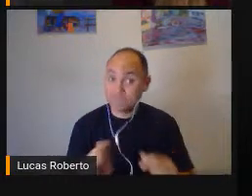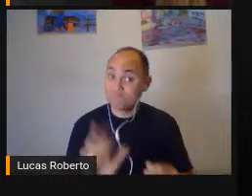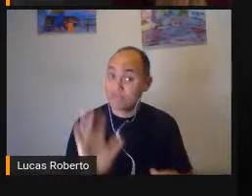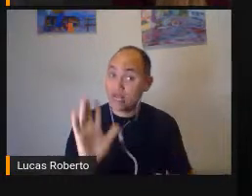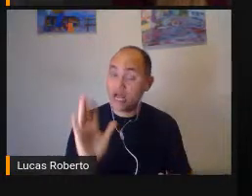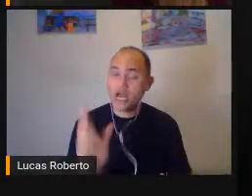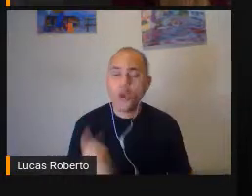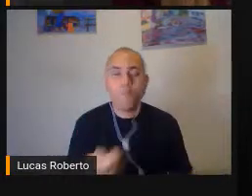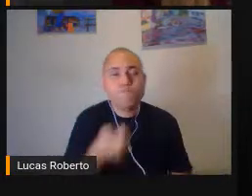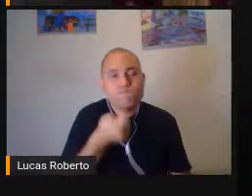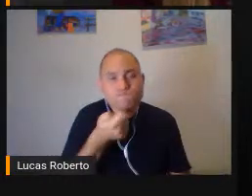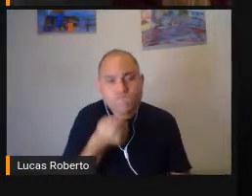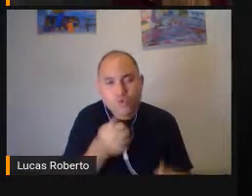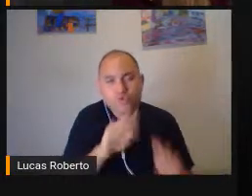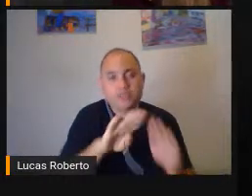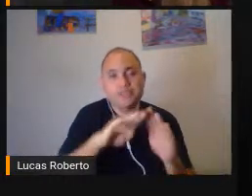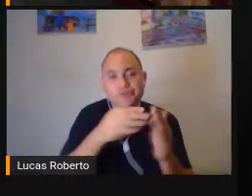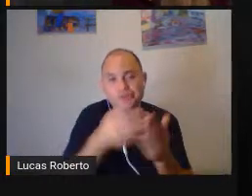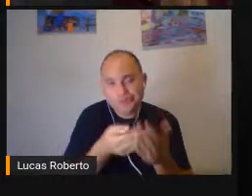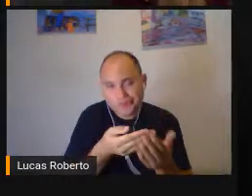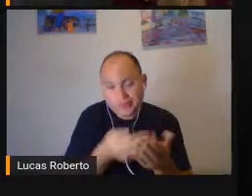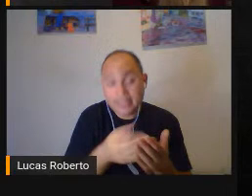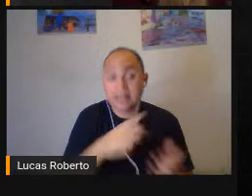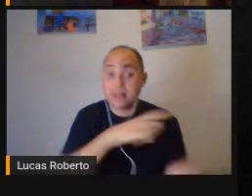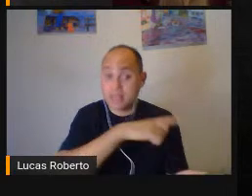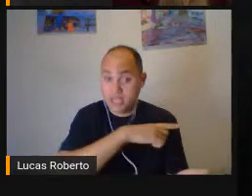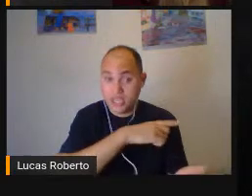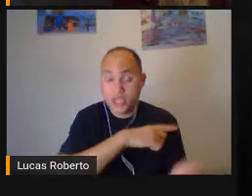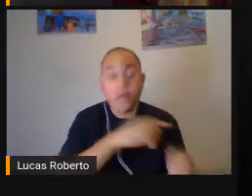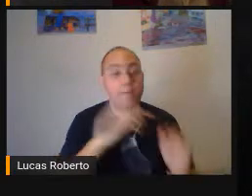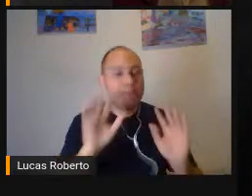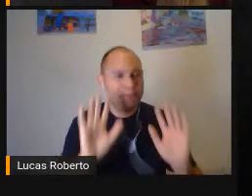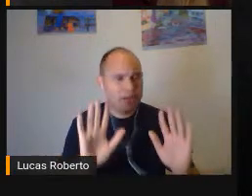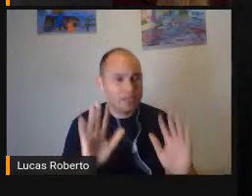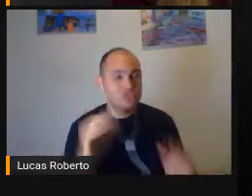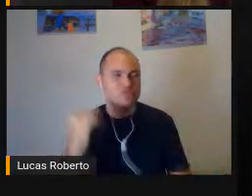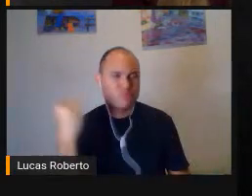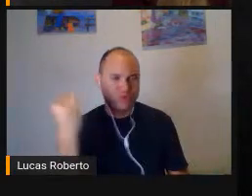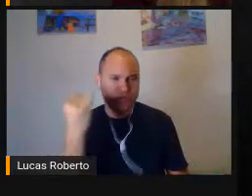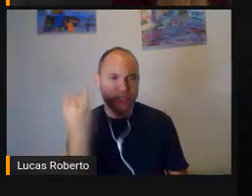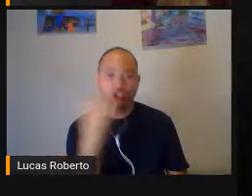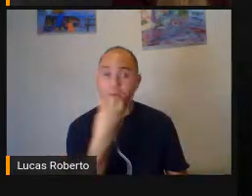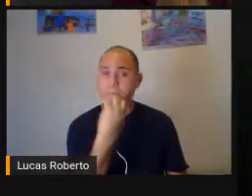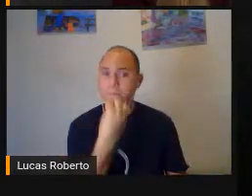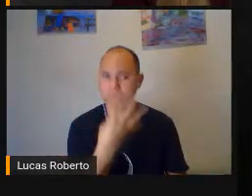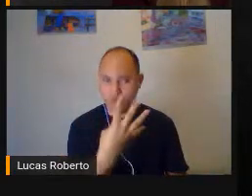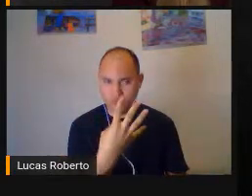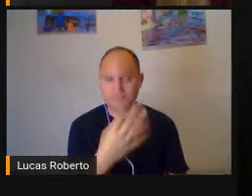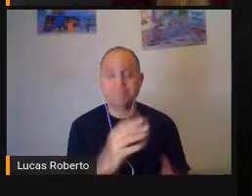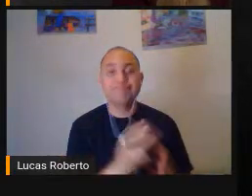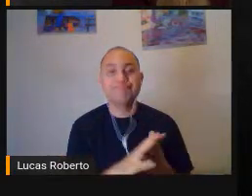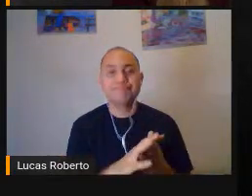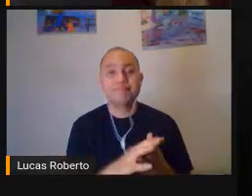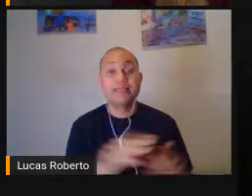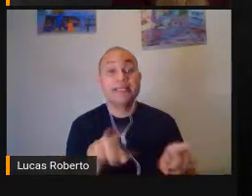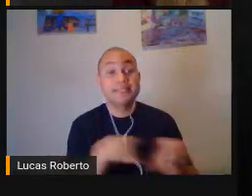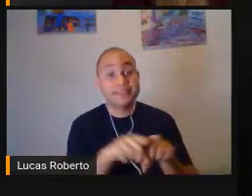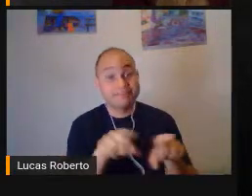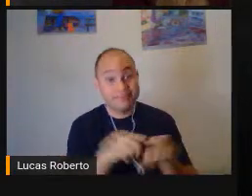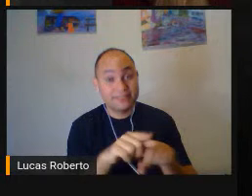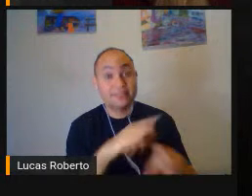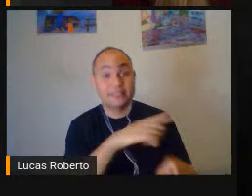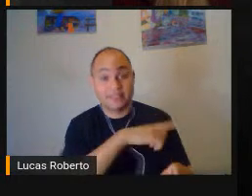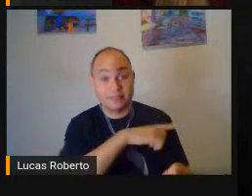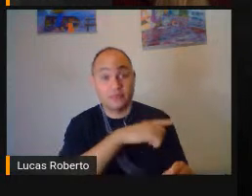Têm este instrumento Mas ele tem um uso Muito bom Para a leitura Para a leitura em braille E a máquina De escrever em